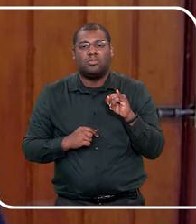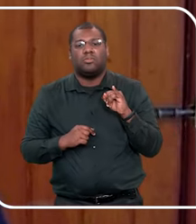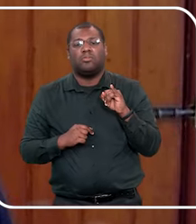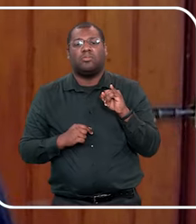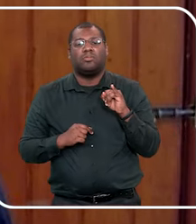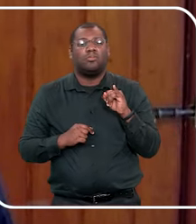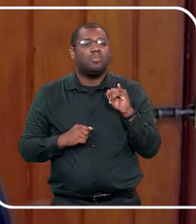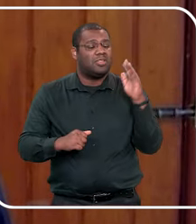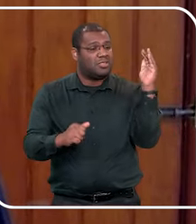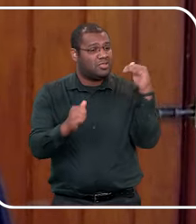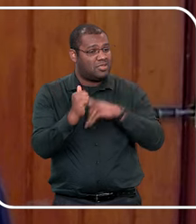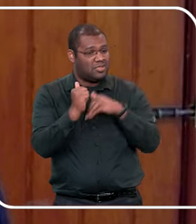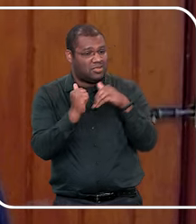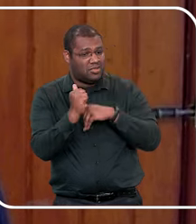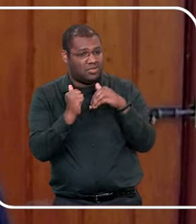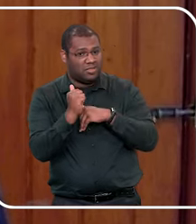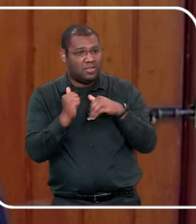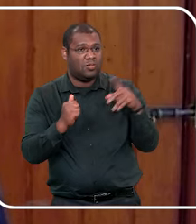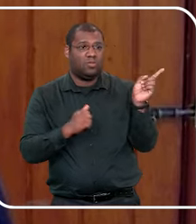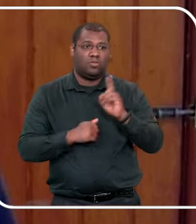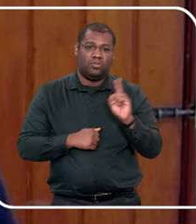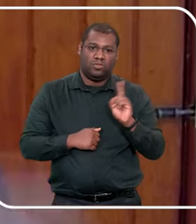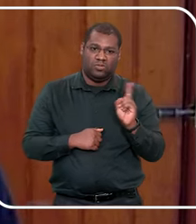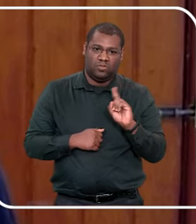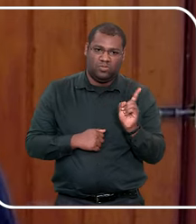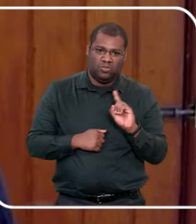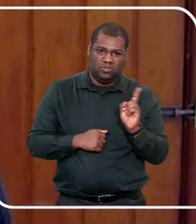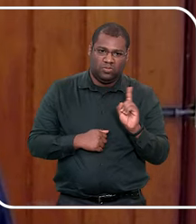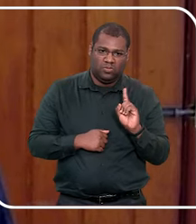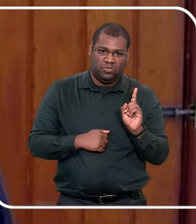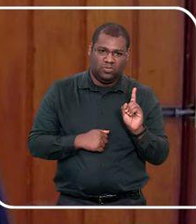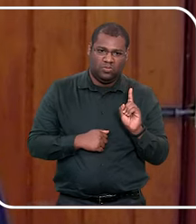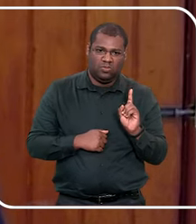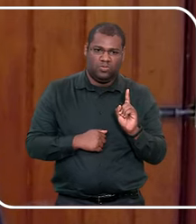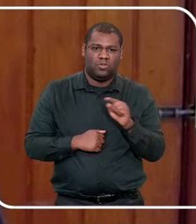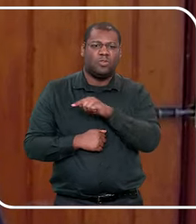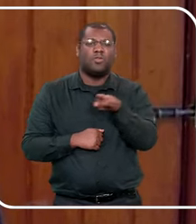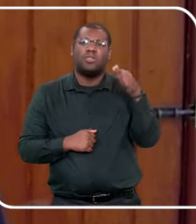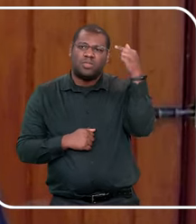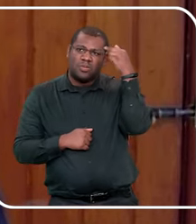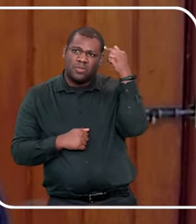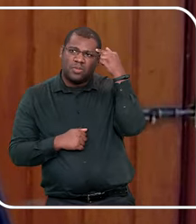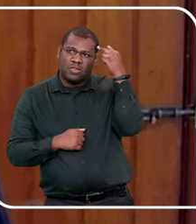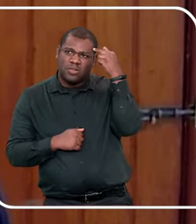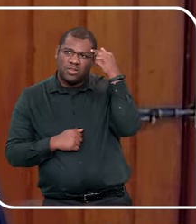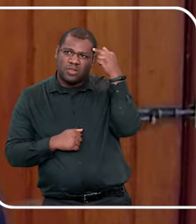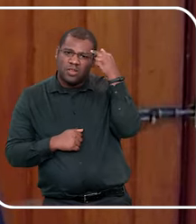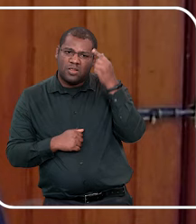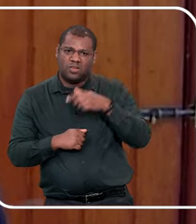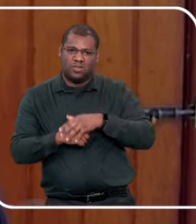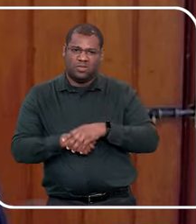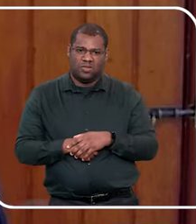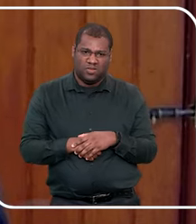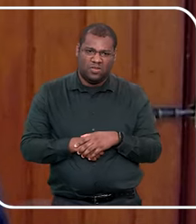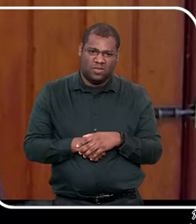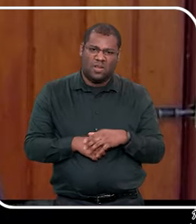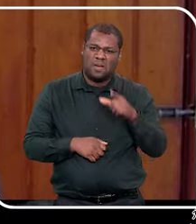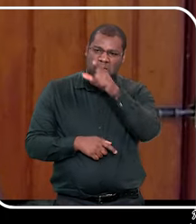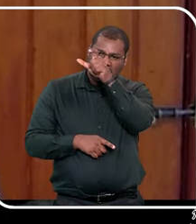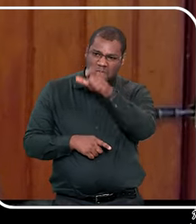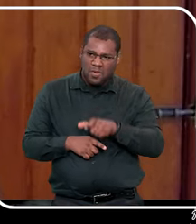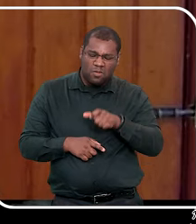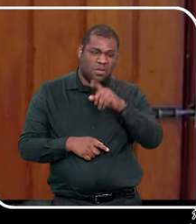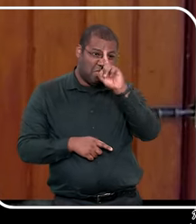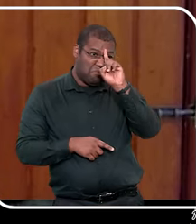que te revela a surpresa, você vai dar vontade de sorrir, só que o segredo não, sempre que você pensa no segredo, que alguém te pediu para